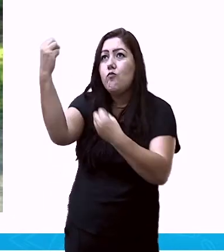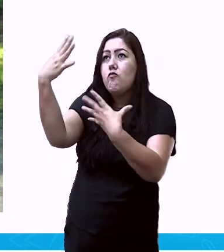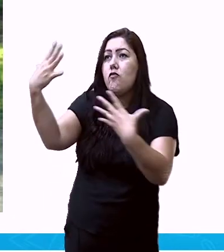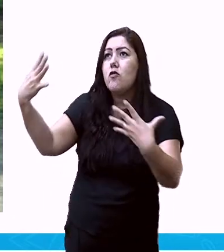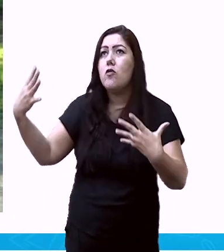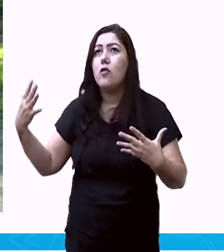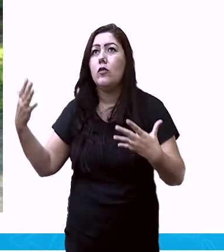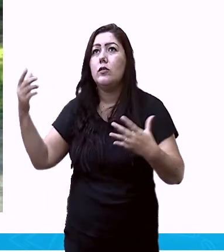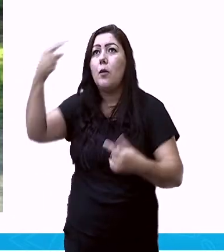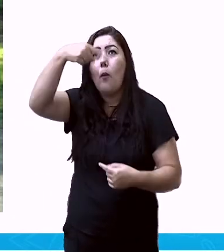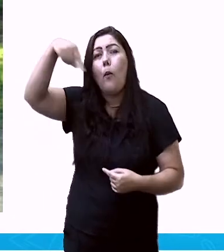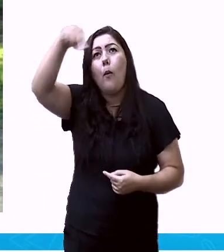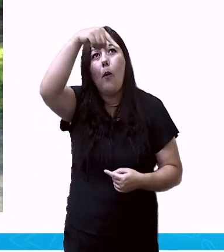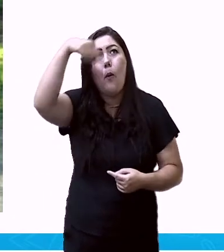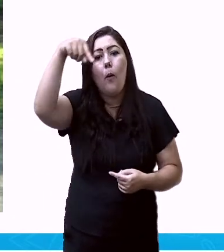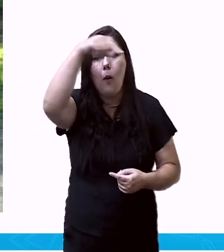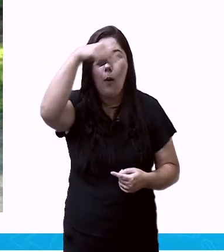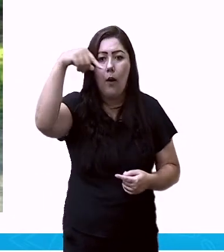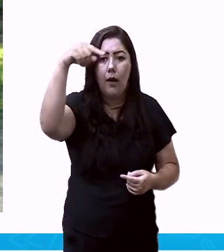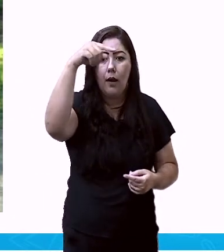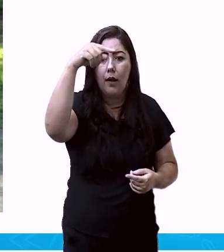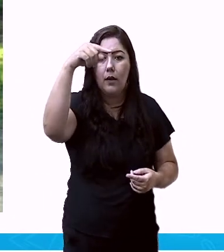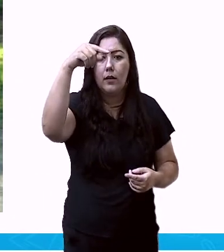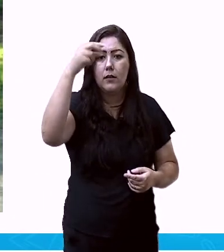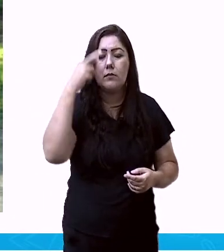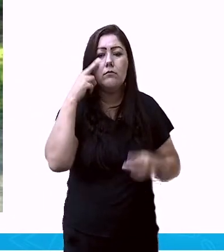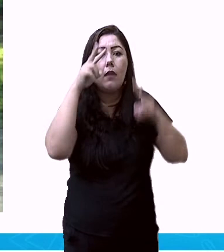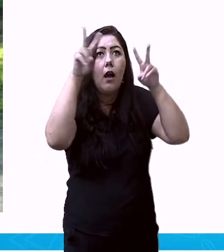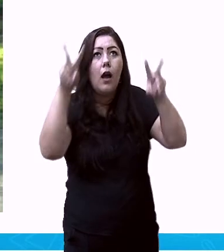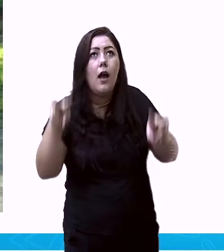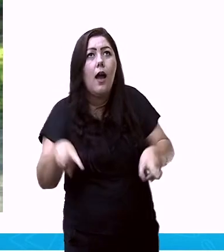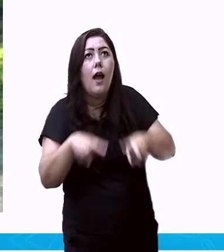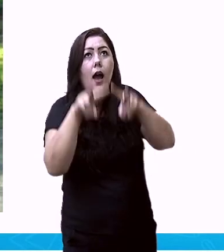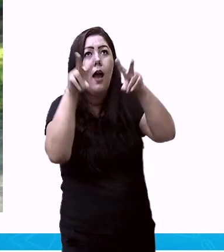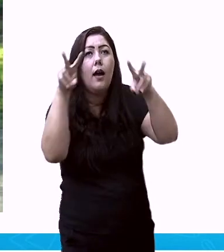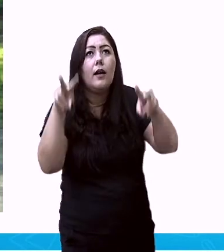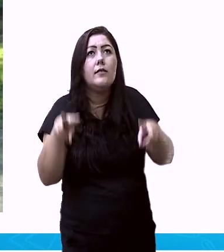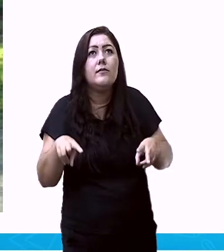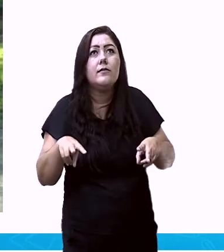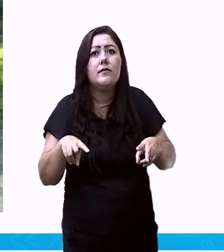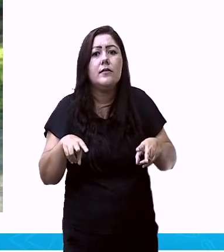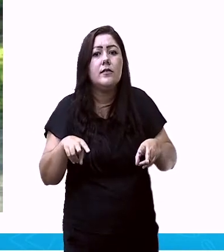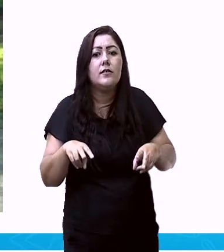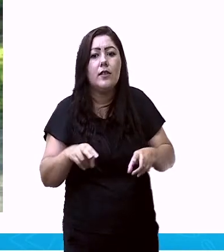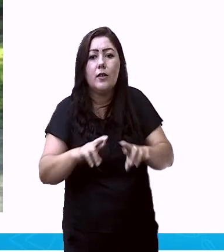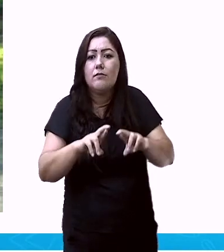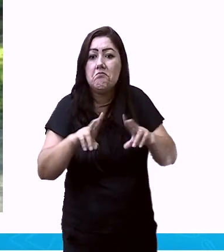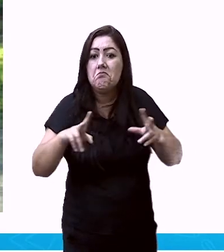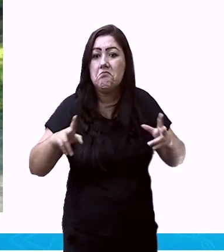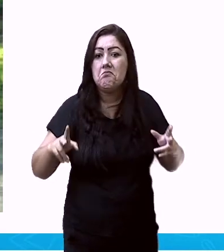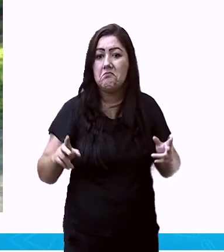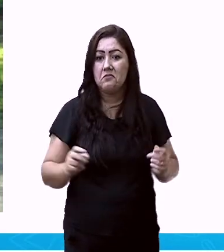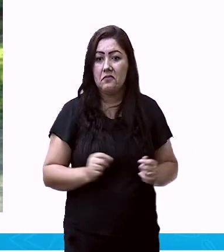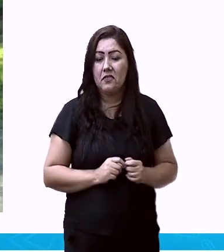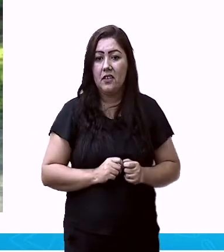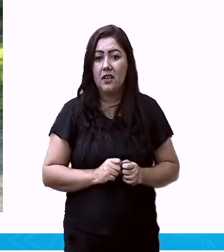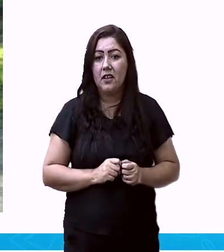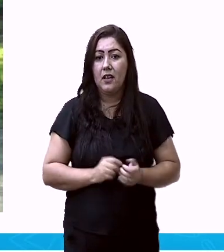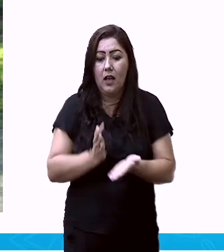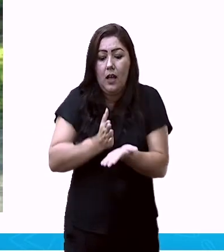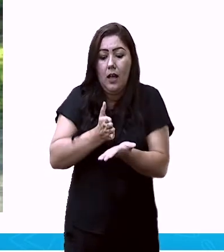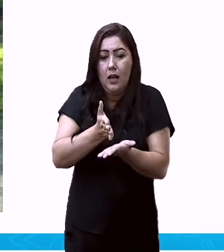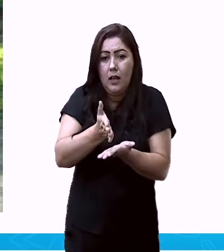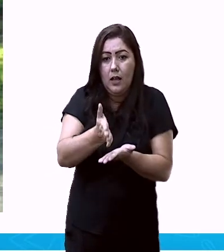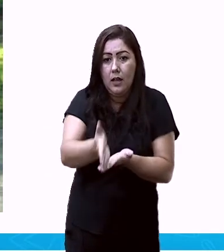giram. Fazem uma exploração visual e motora atípica dos objetos. Alinhar, se